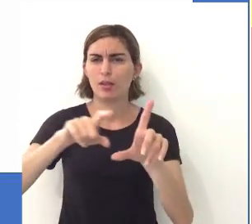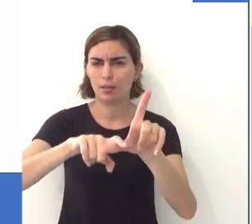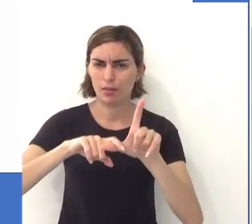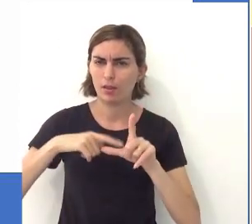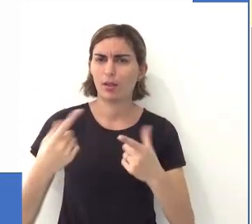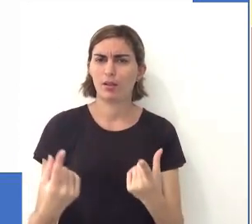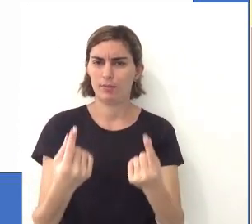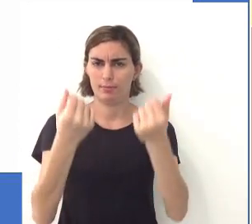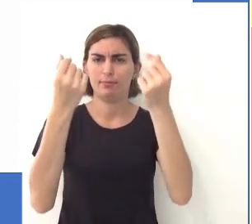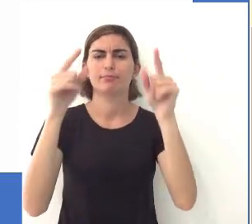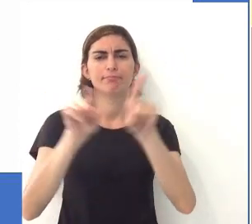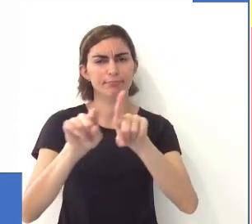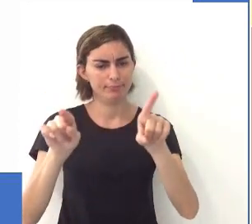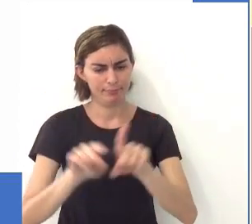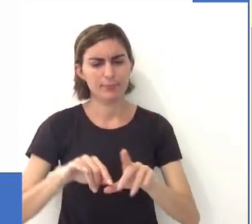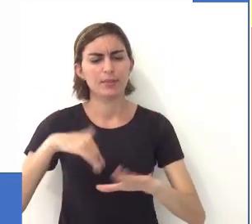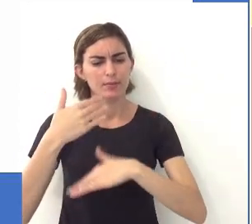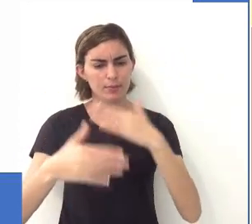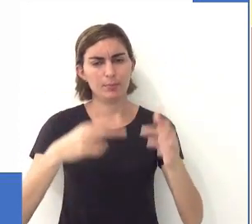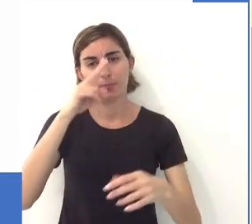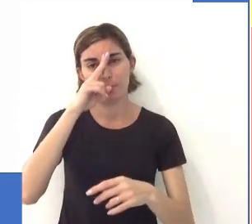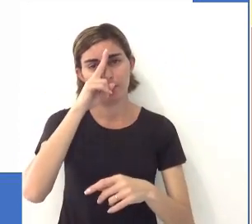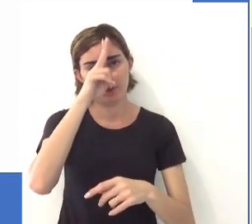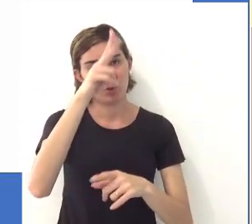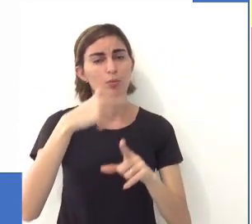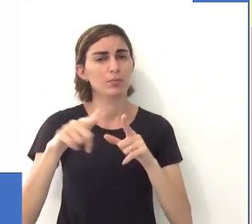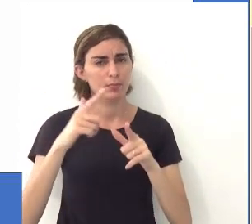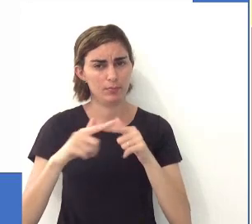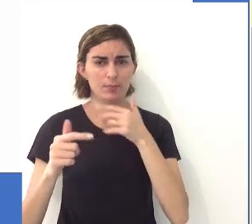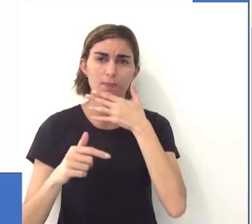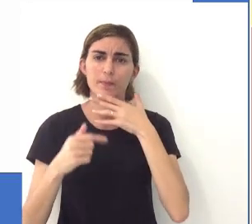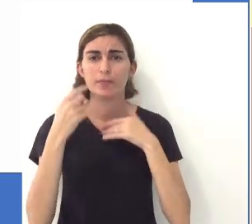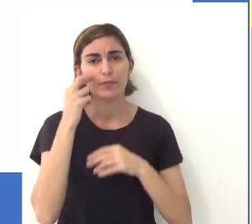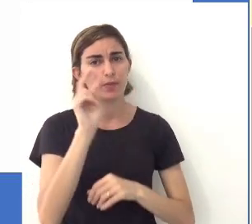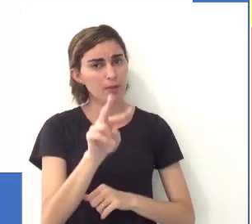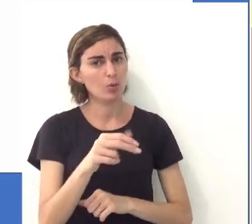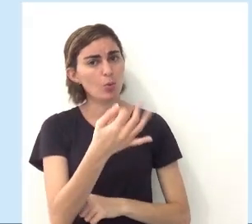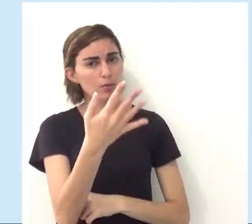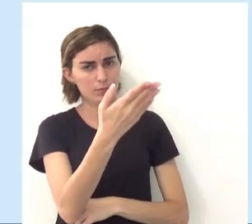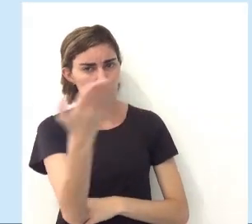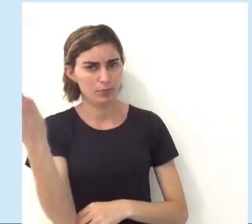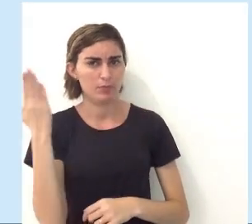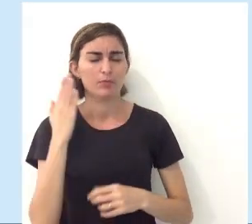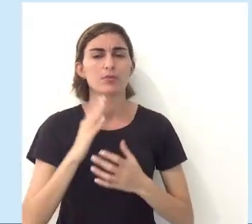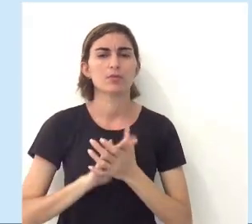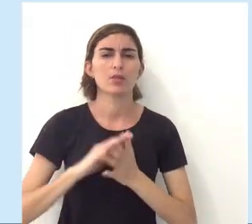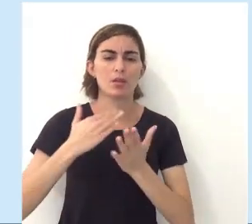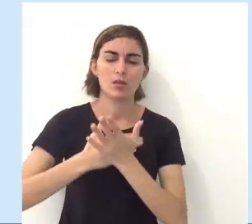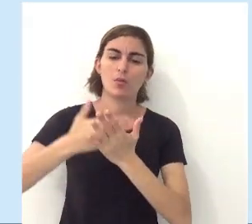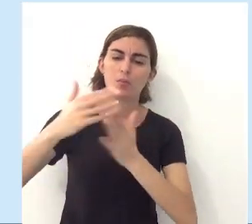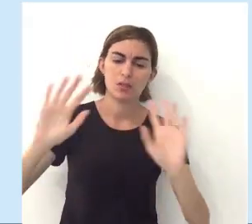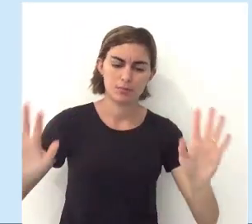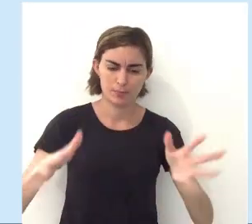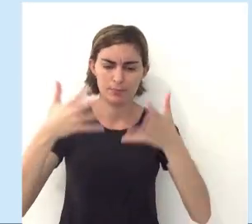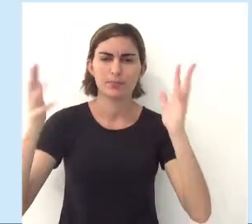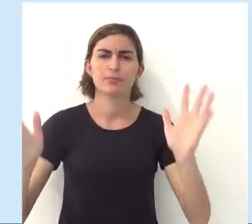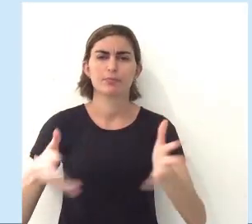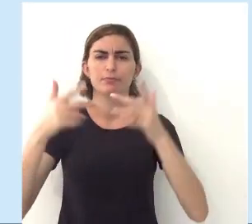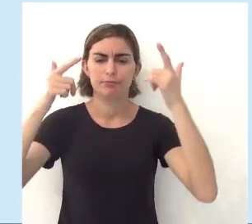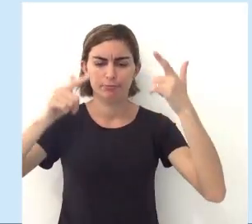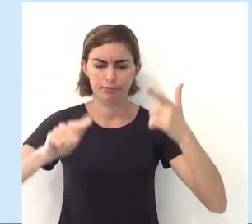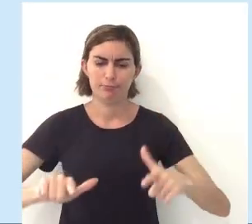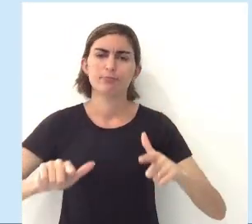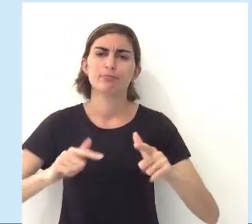dependência econômica desse incentivo também é um problema grave. Tá, gente? Olha pra mim. Quando você, tá, começa a